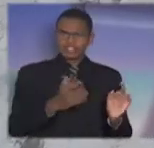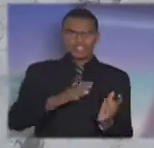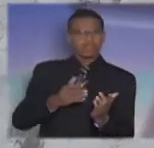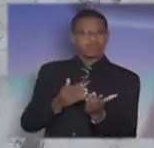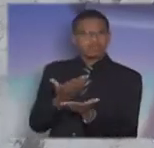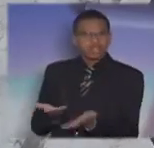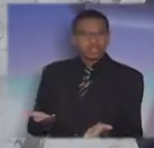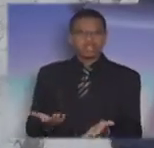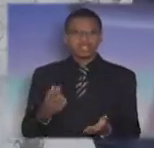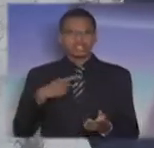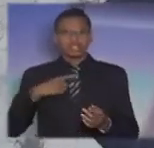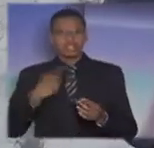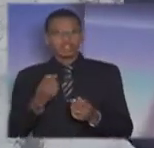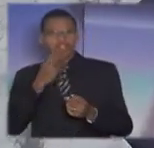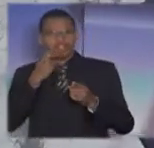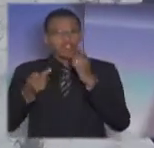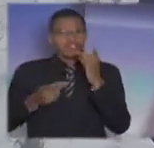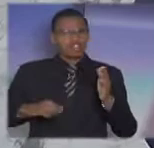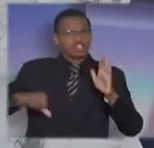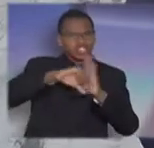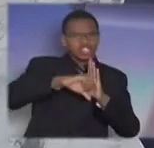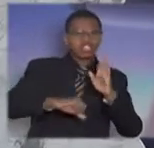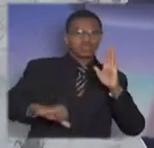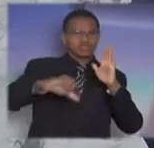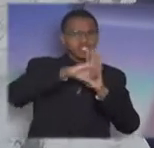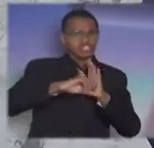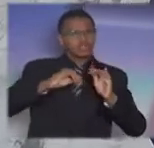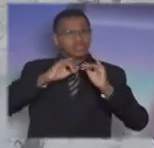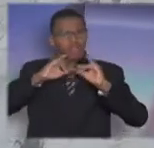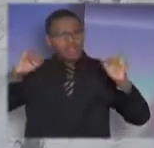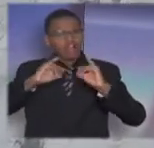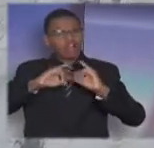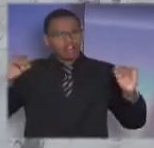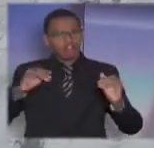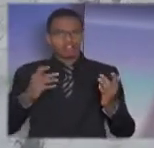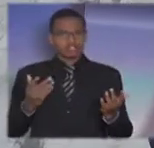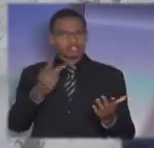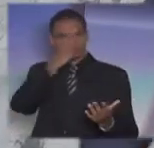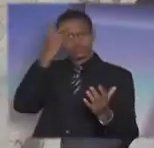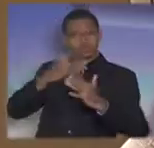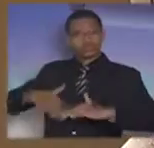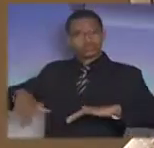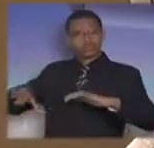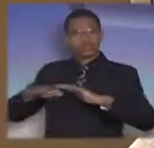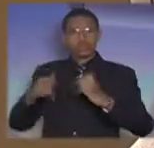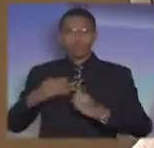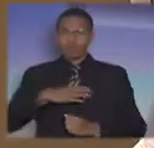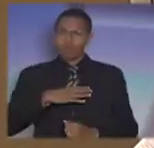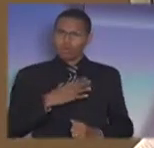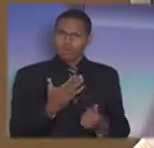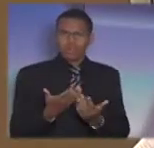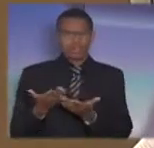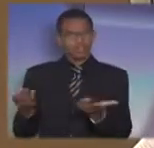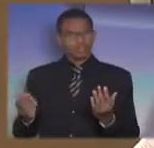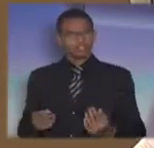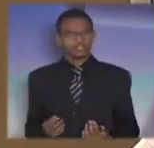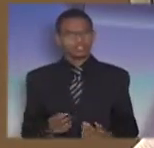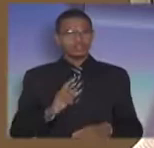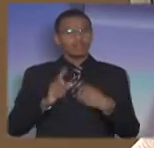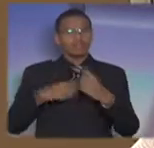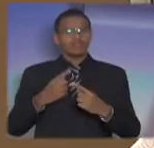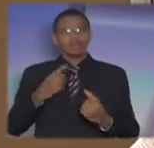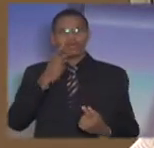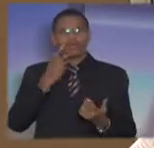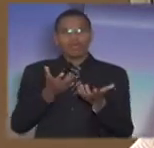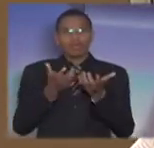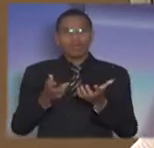denúncia de crimes, que as pessoas tomem coragem para denunciar, não é, deputada? De repente as pessoas querem fazer que as pessoas que vão